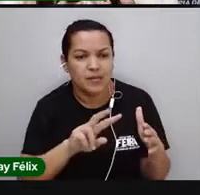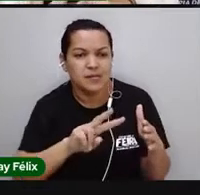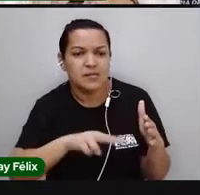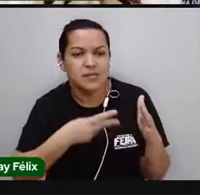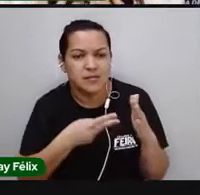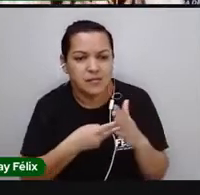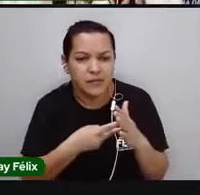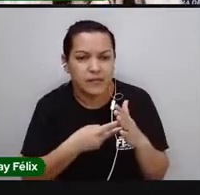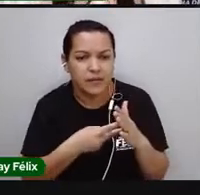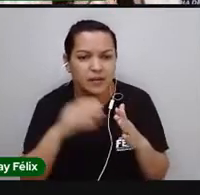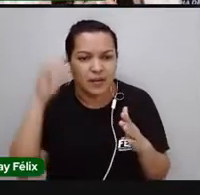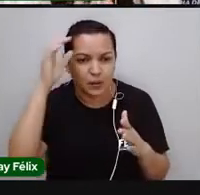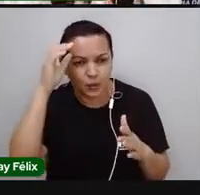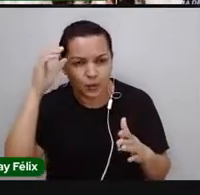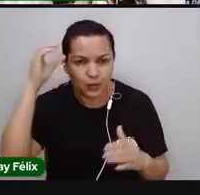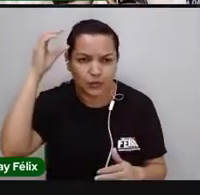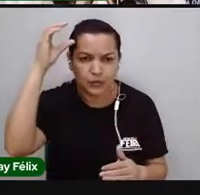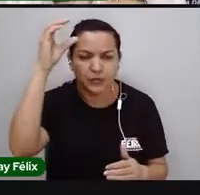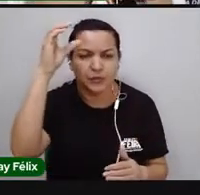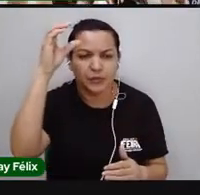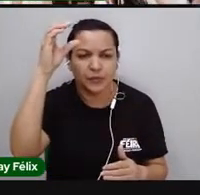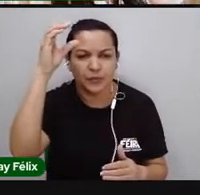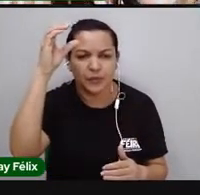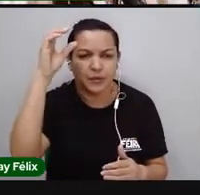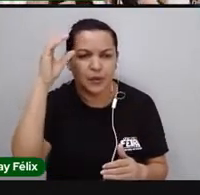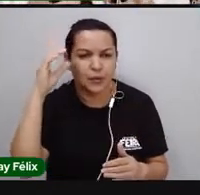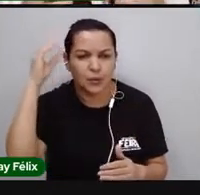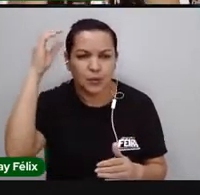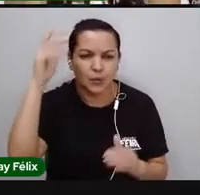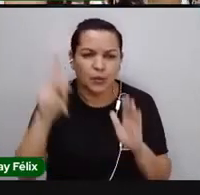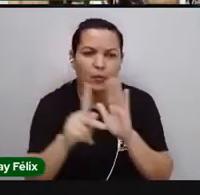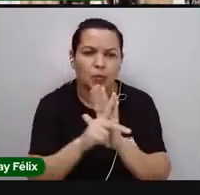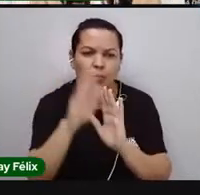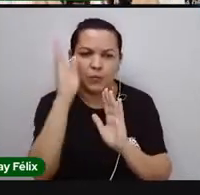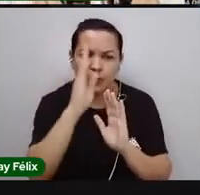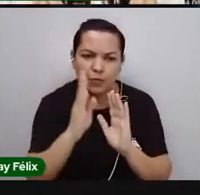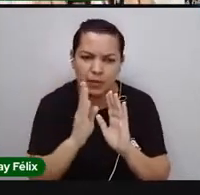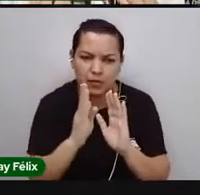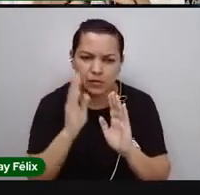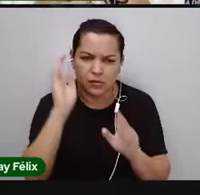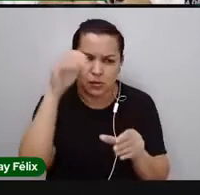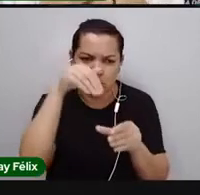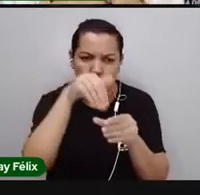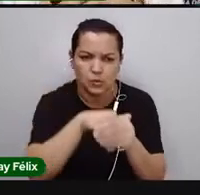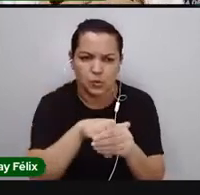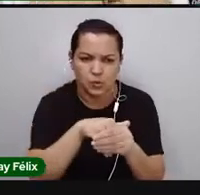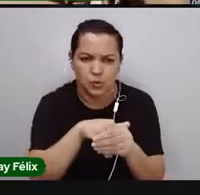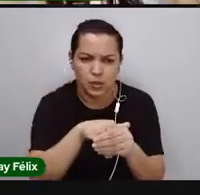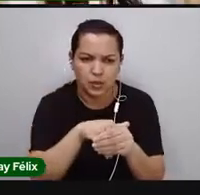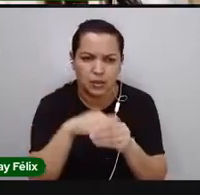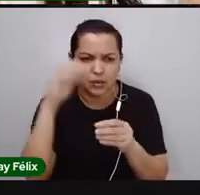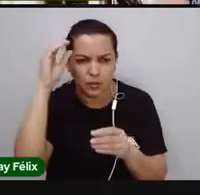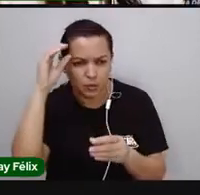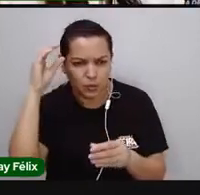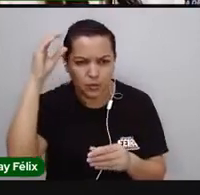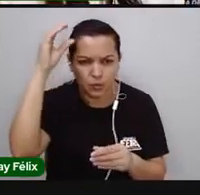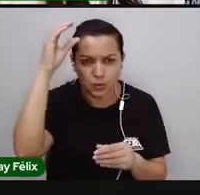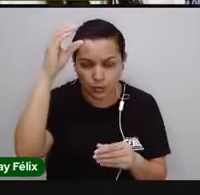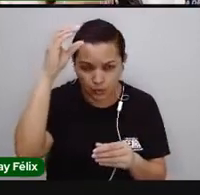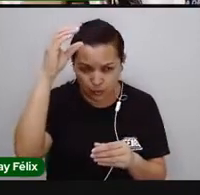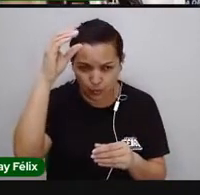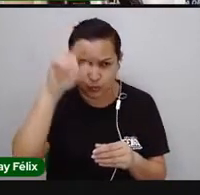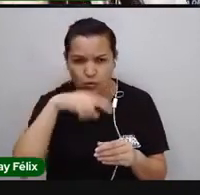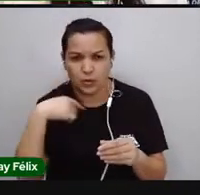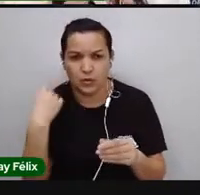cultura, se a gente for pensar, por exemplo, no Brasil, dentro da cultura que nos move